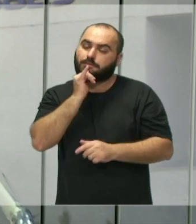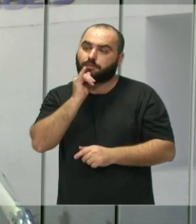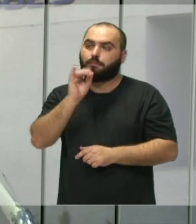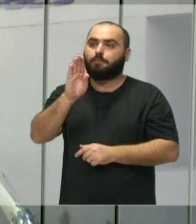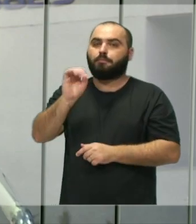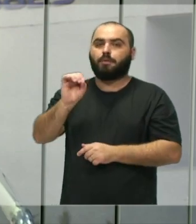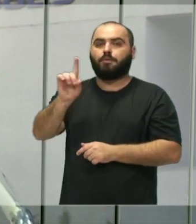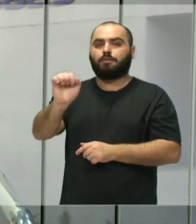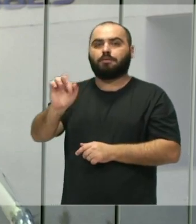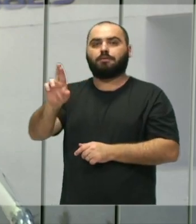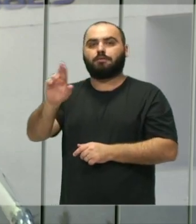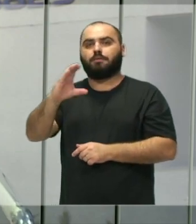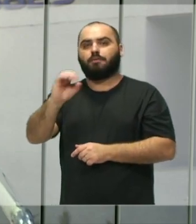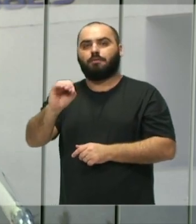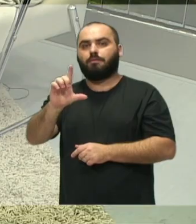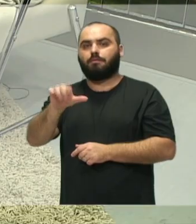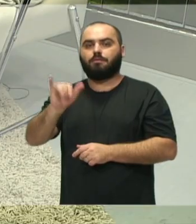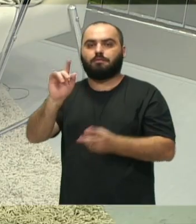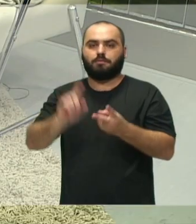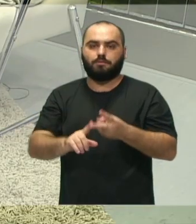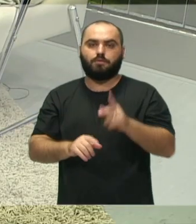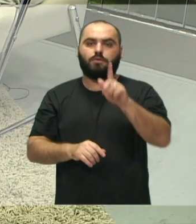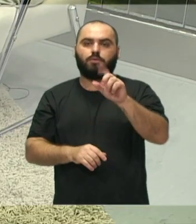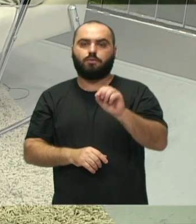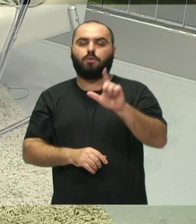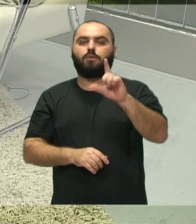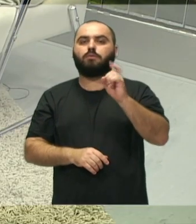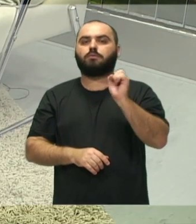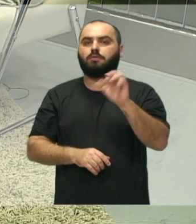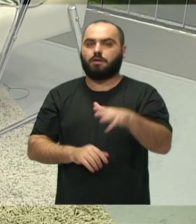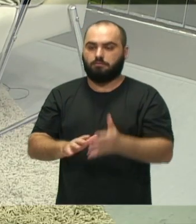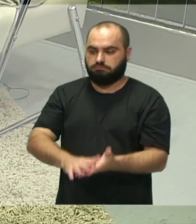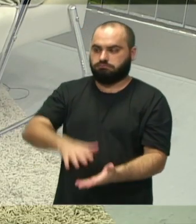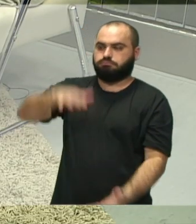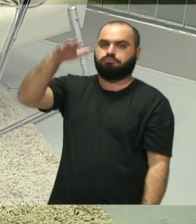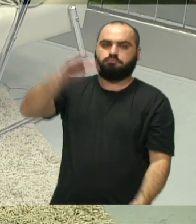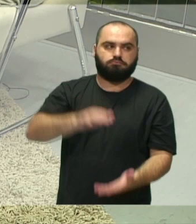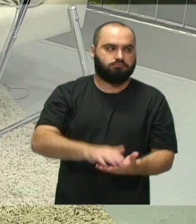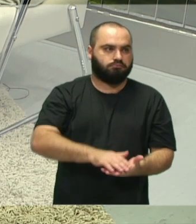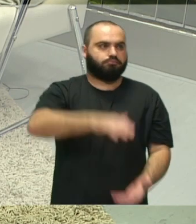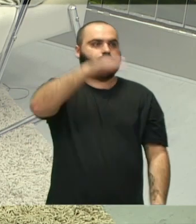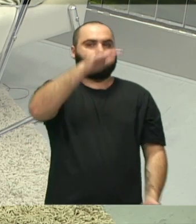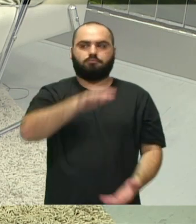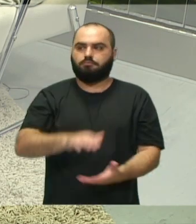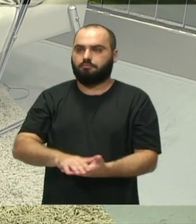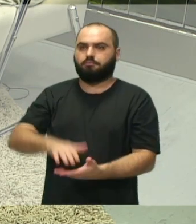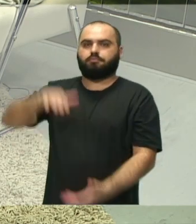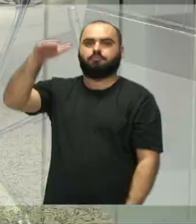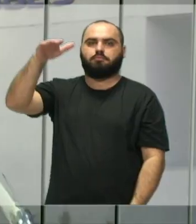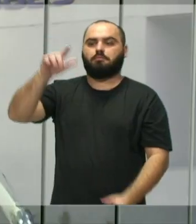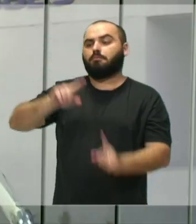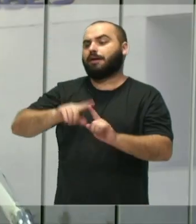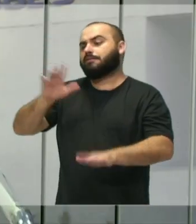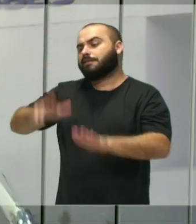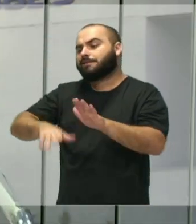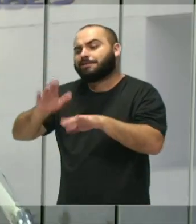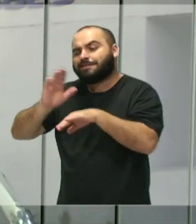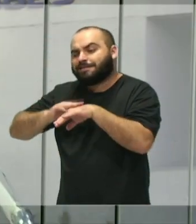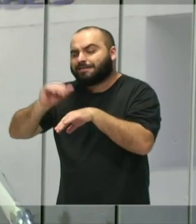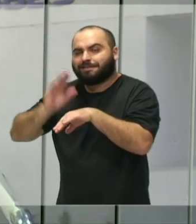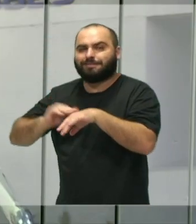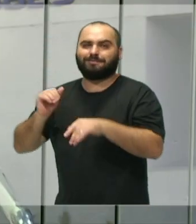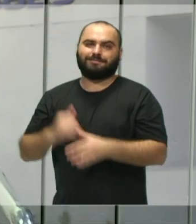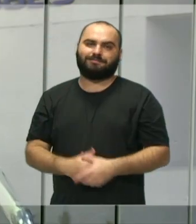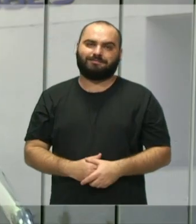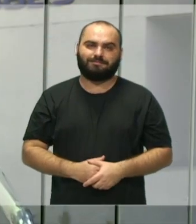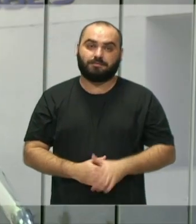coli é grande, um gol de retriever é grande e é um pudôzinho, muitas vezes, de manso. Então, é o bom senso entre as pessoas